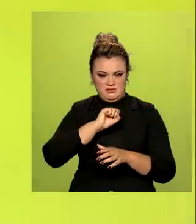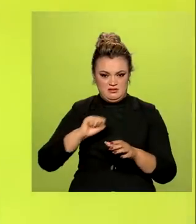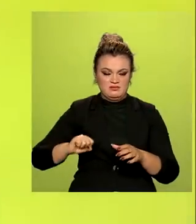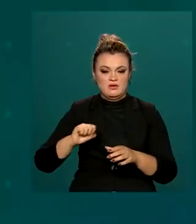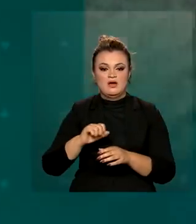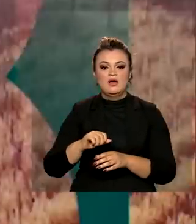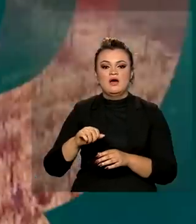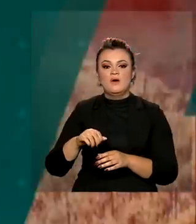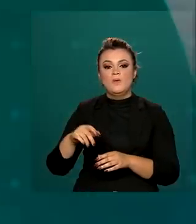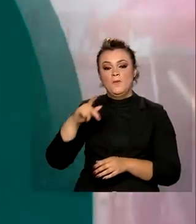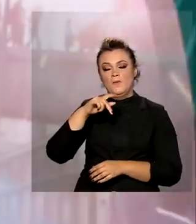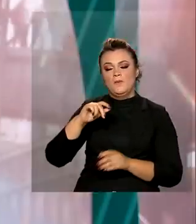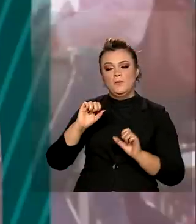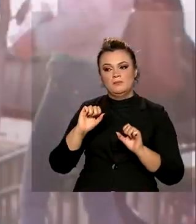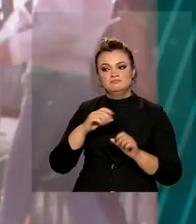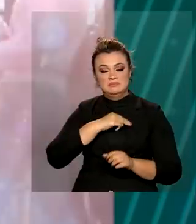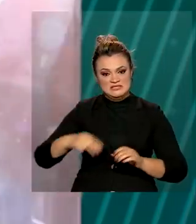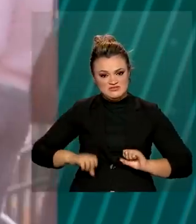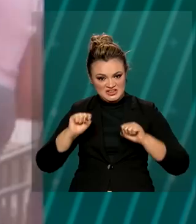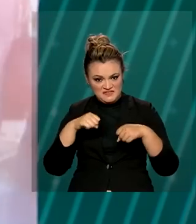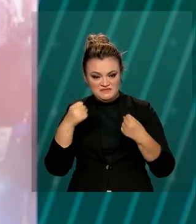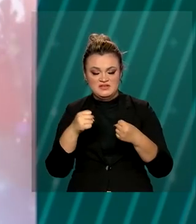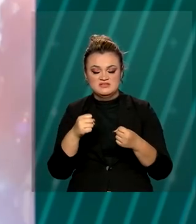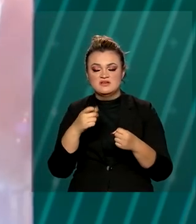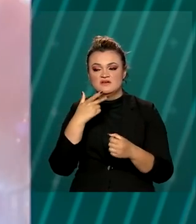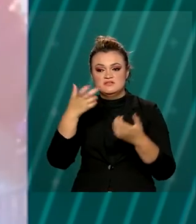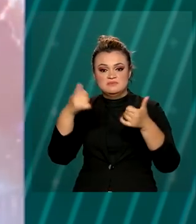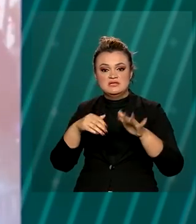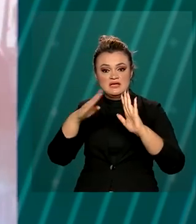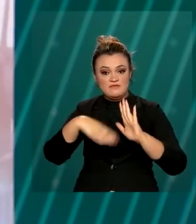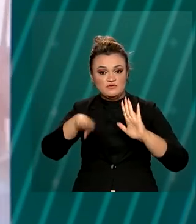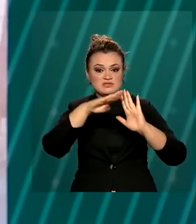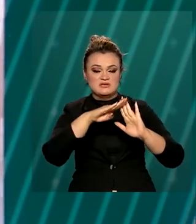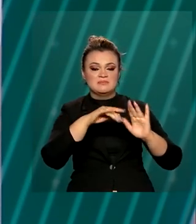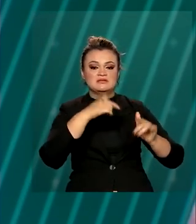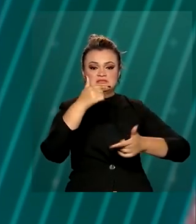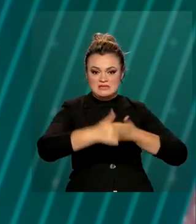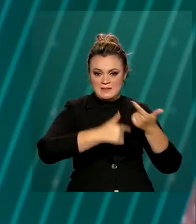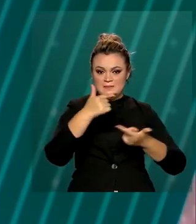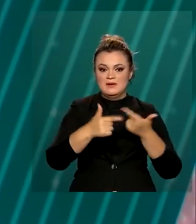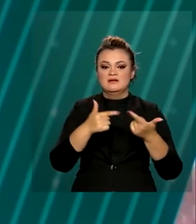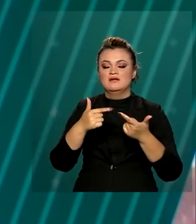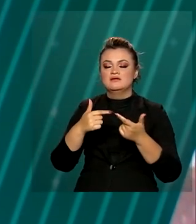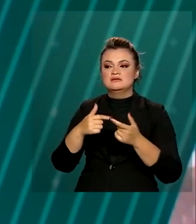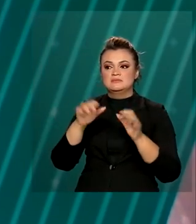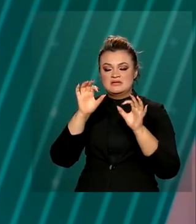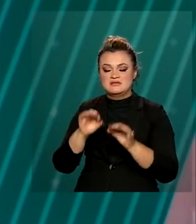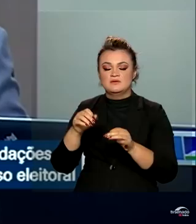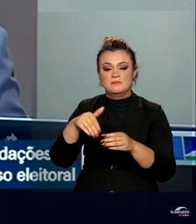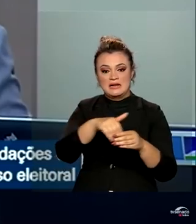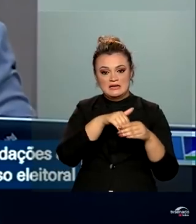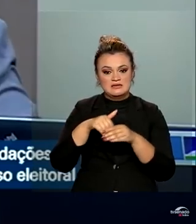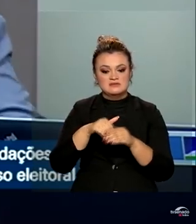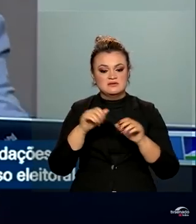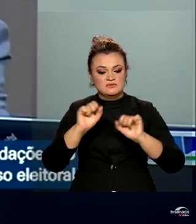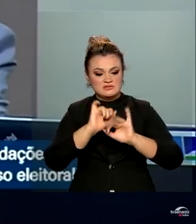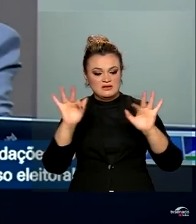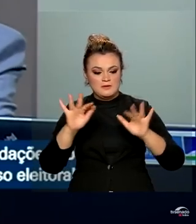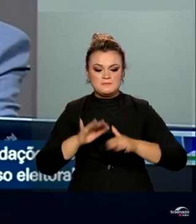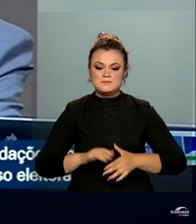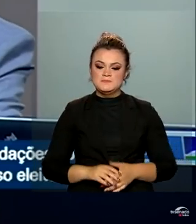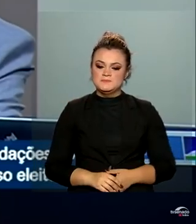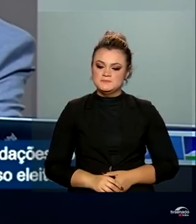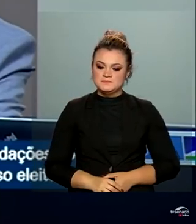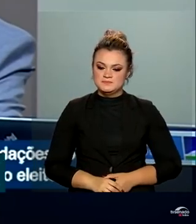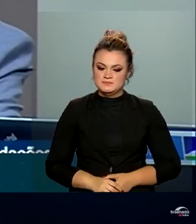que as Forças Armadas atuam para garantir transparência e defesa das eleições deste ano. Militares